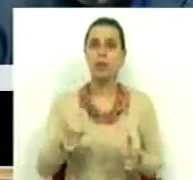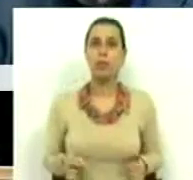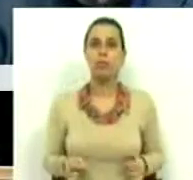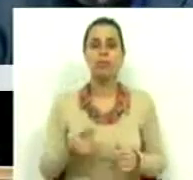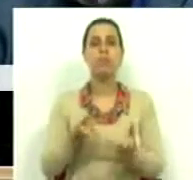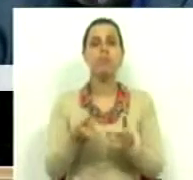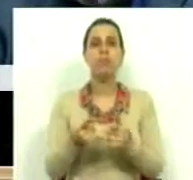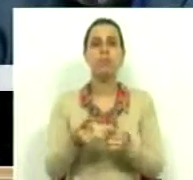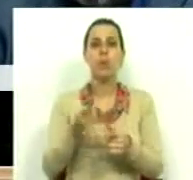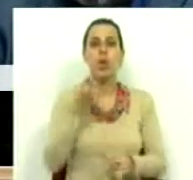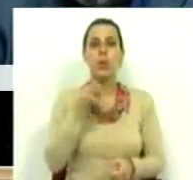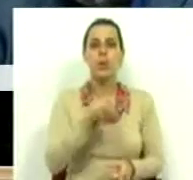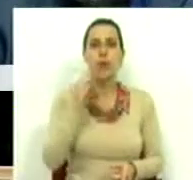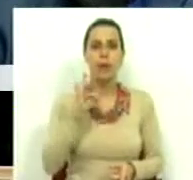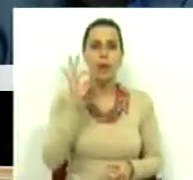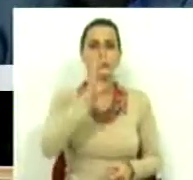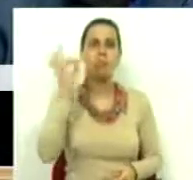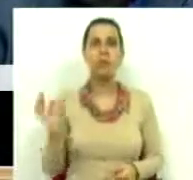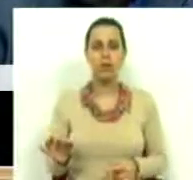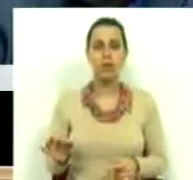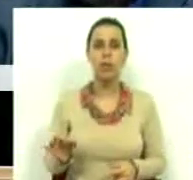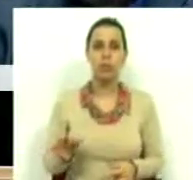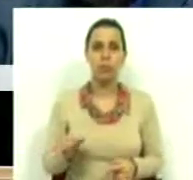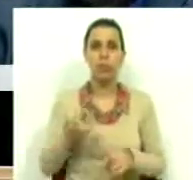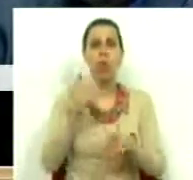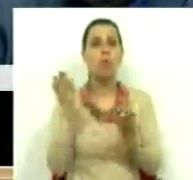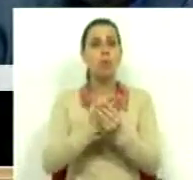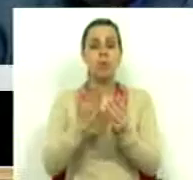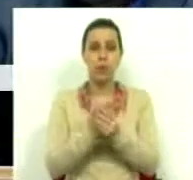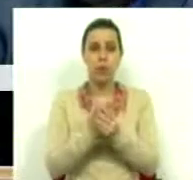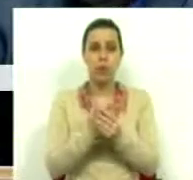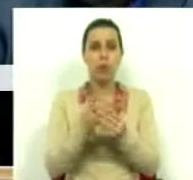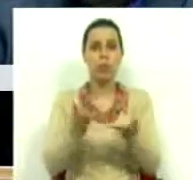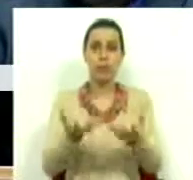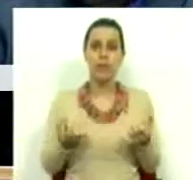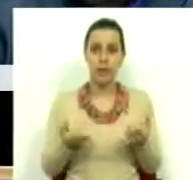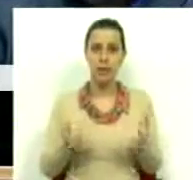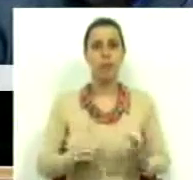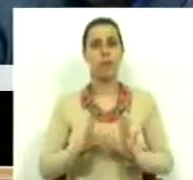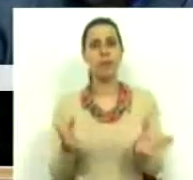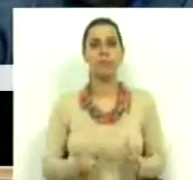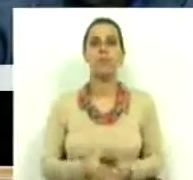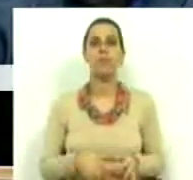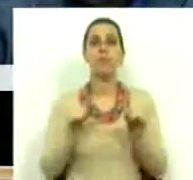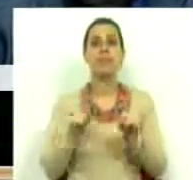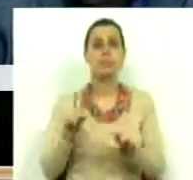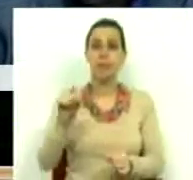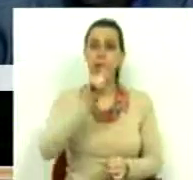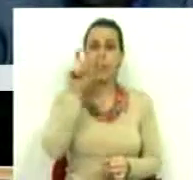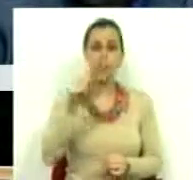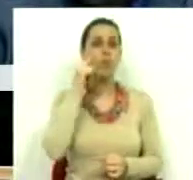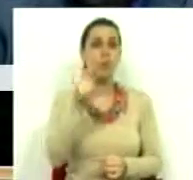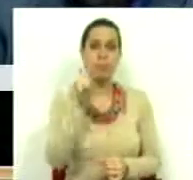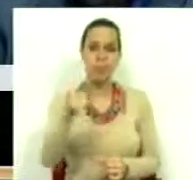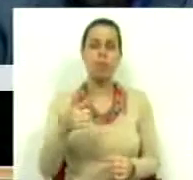constituíam 94% dos processos recebidos. E é sobre esta questão em